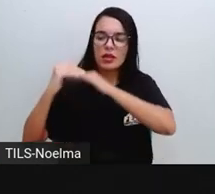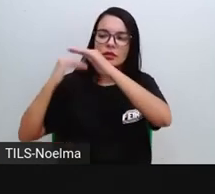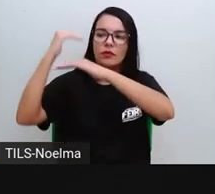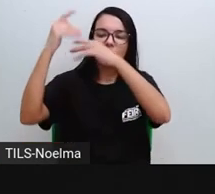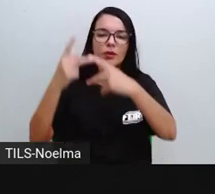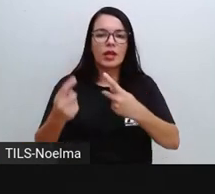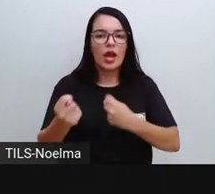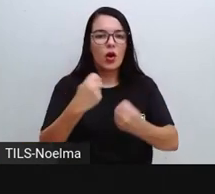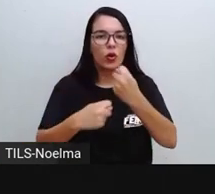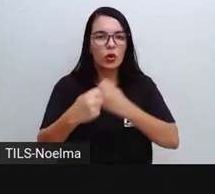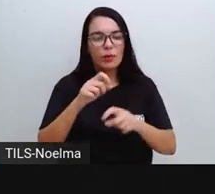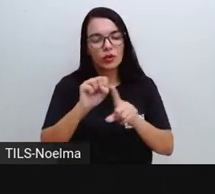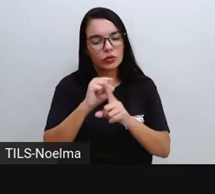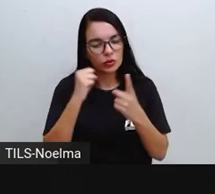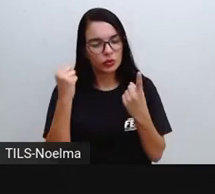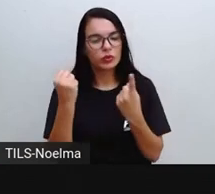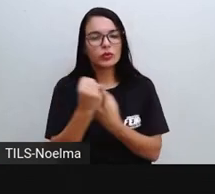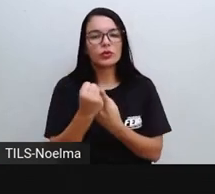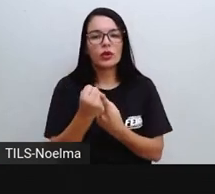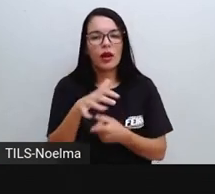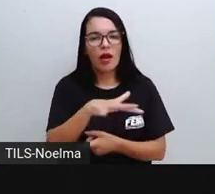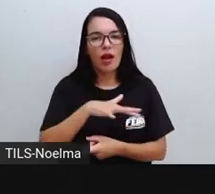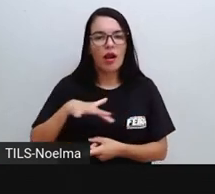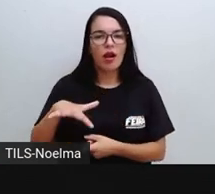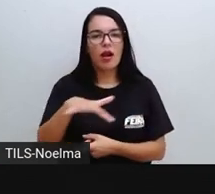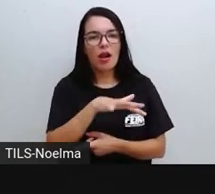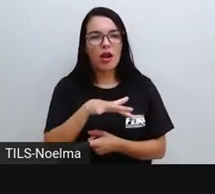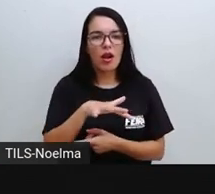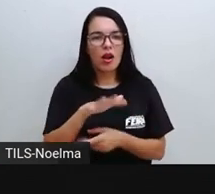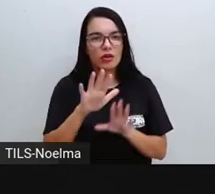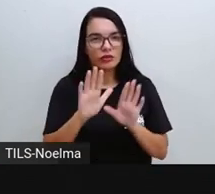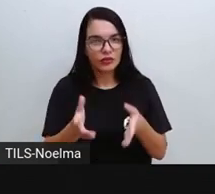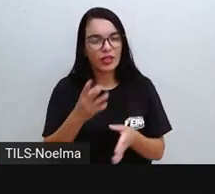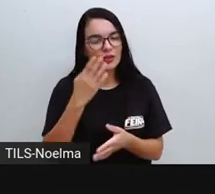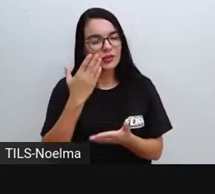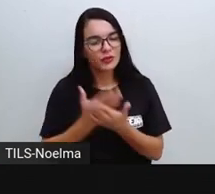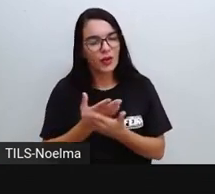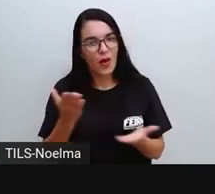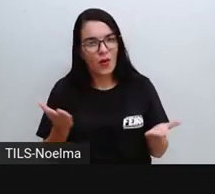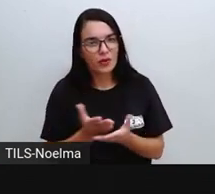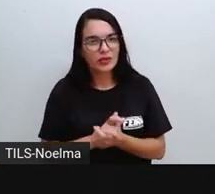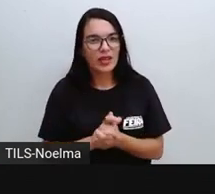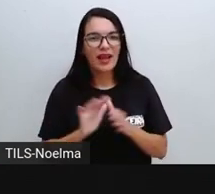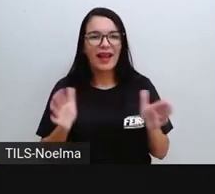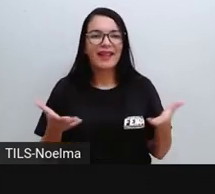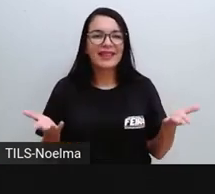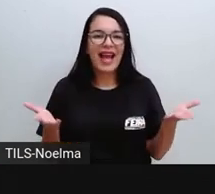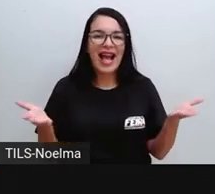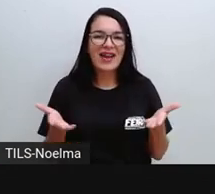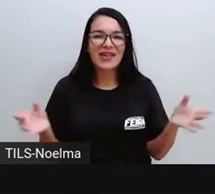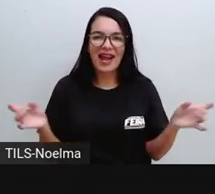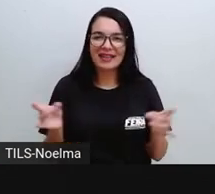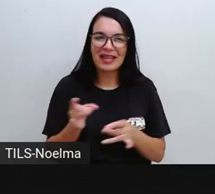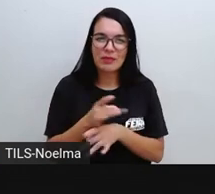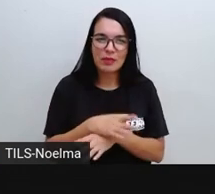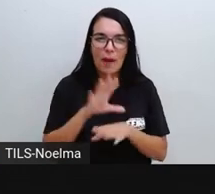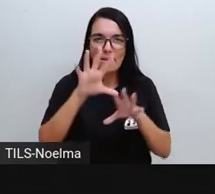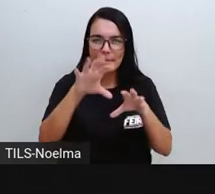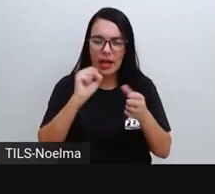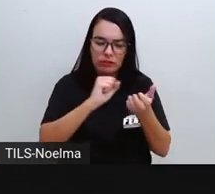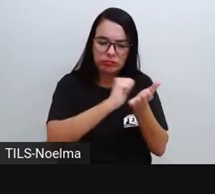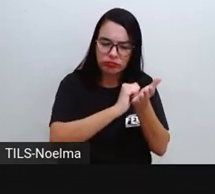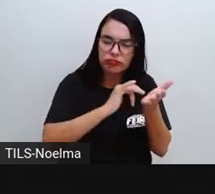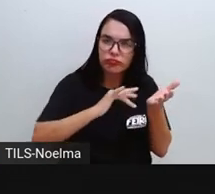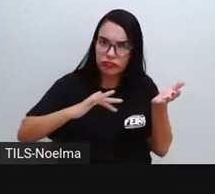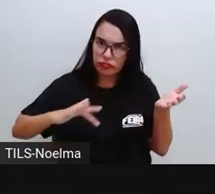desenvolvimento econômico de um local. Foi o que a gente estudou hoje. Bom, gente, a gente vai ficando por aqui, pegue lá o seu